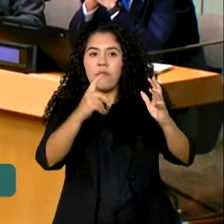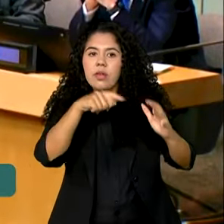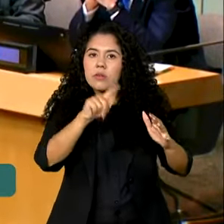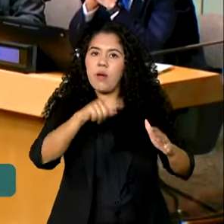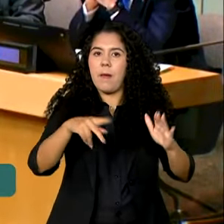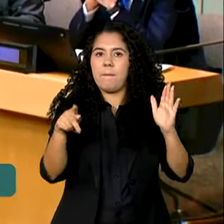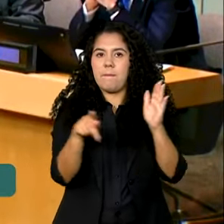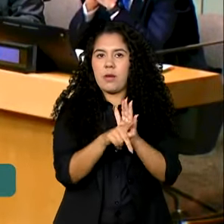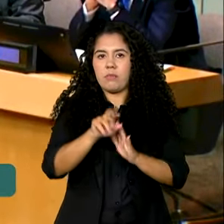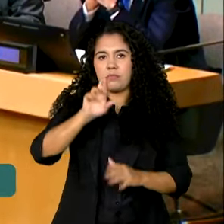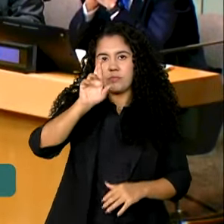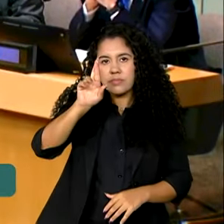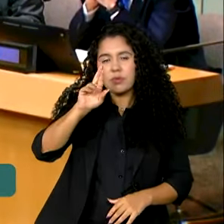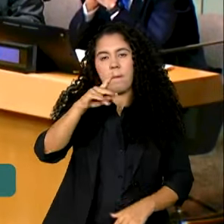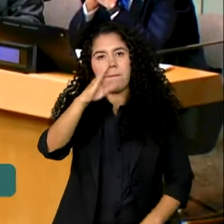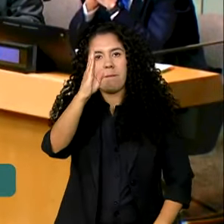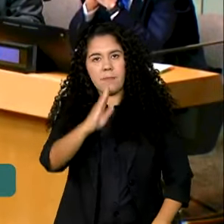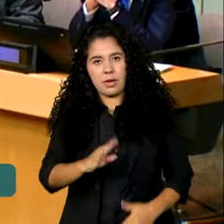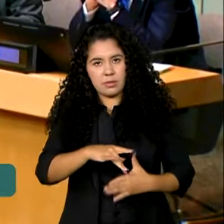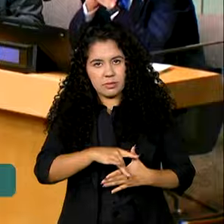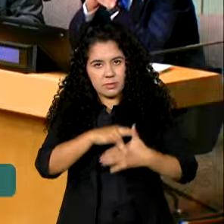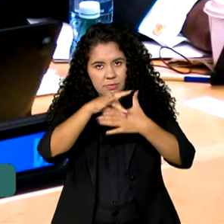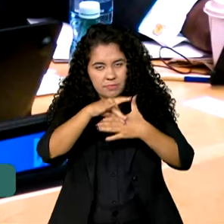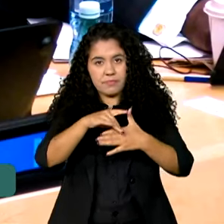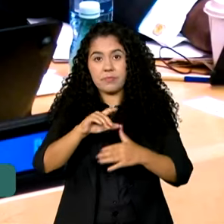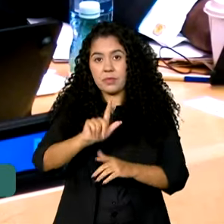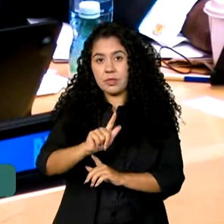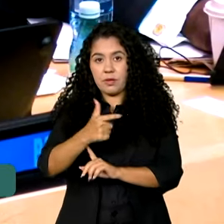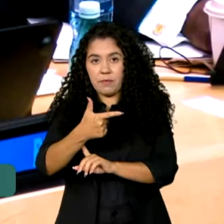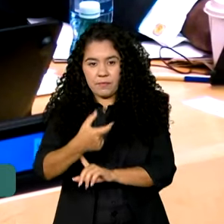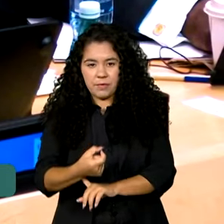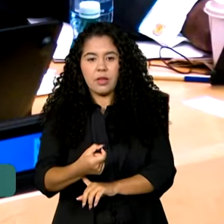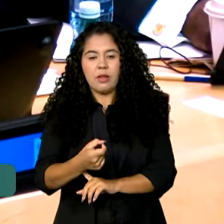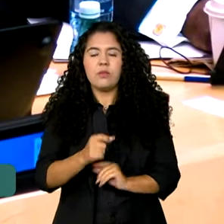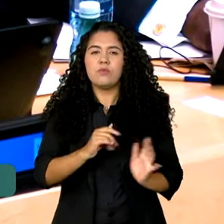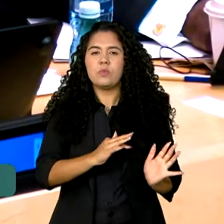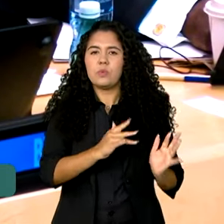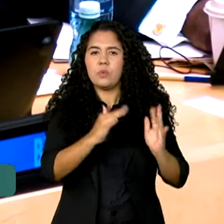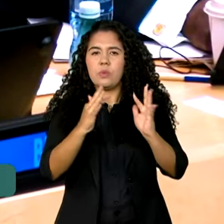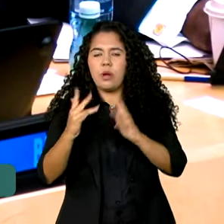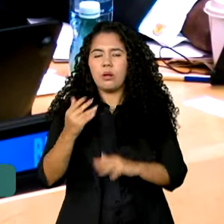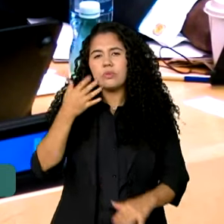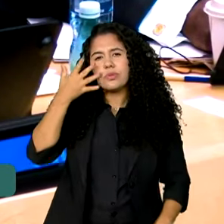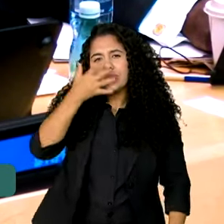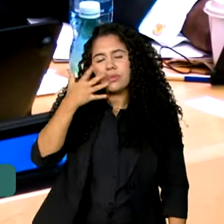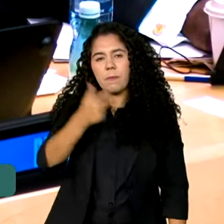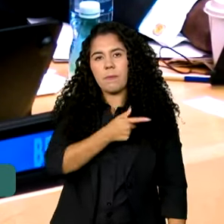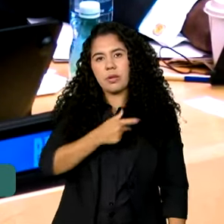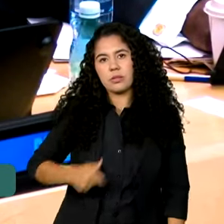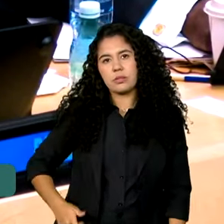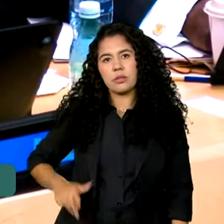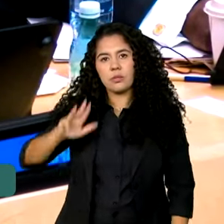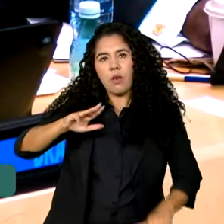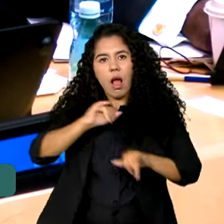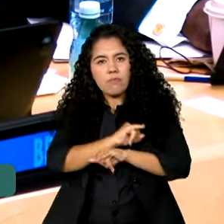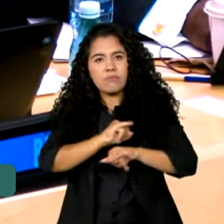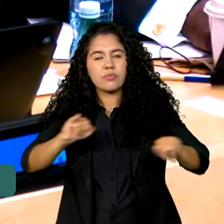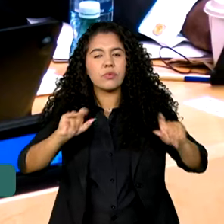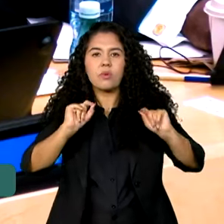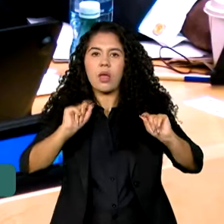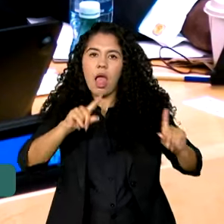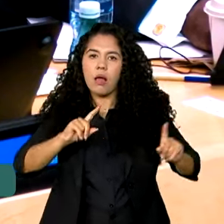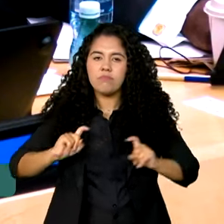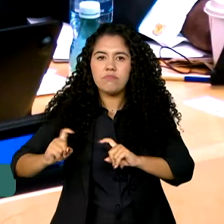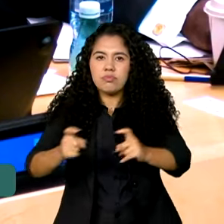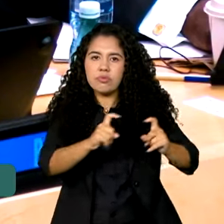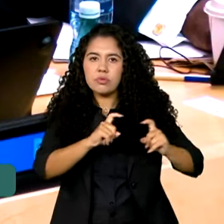do Brasil, que neste ano preside o G20. Durante o discurso, o presidente Lula disse que o foco da reunião é debater a